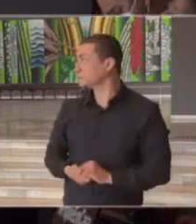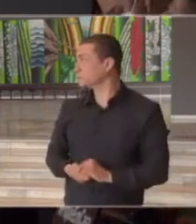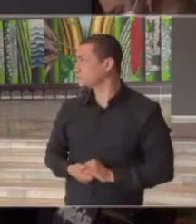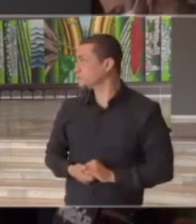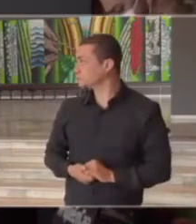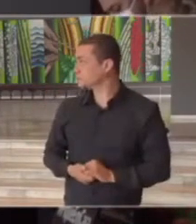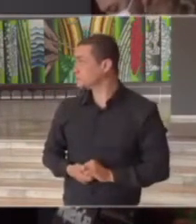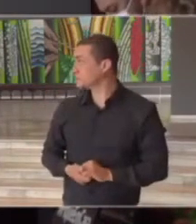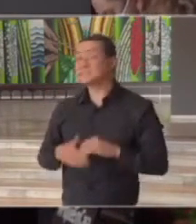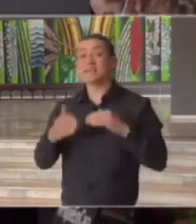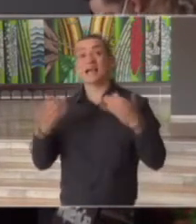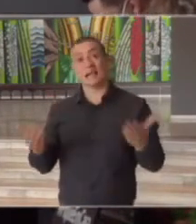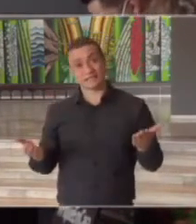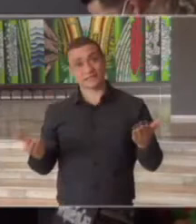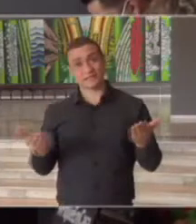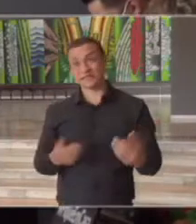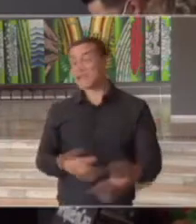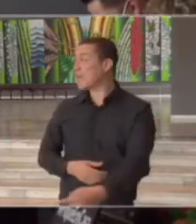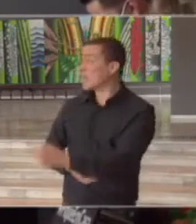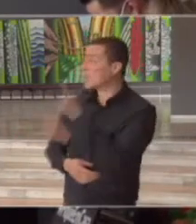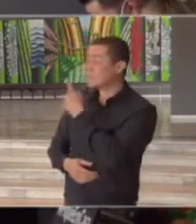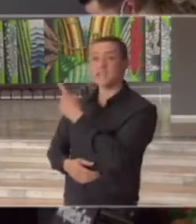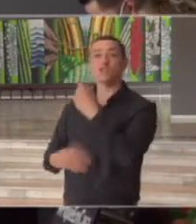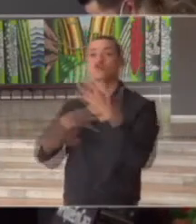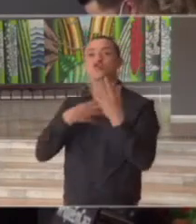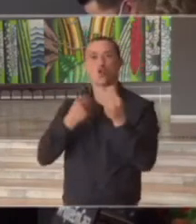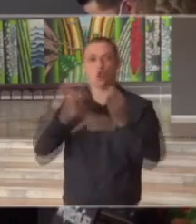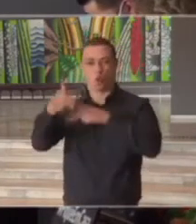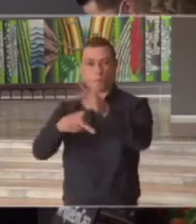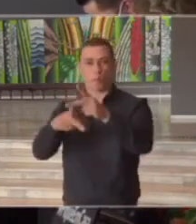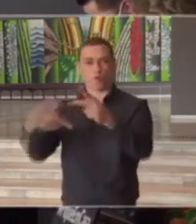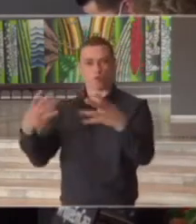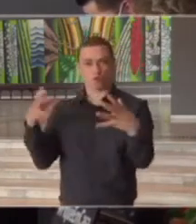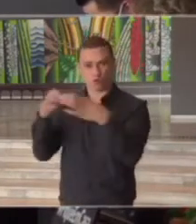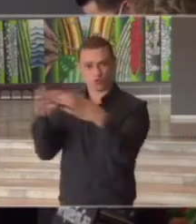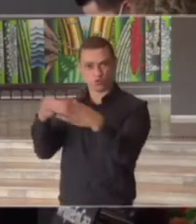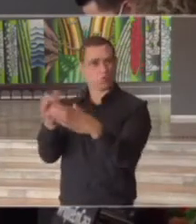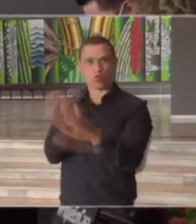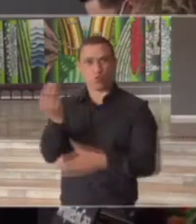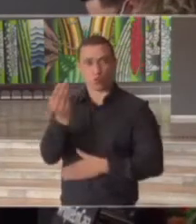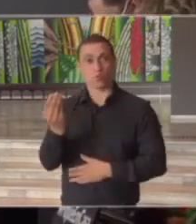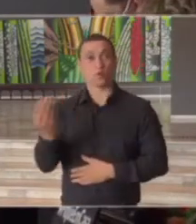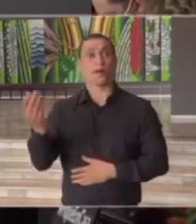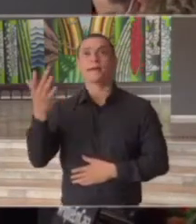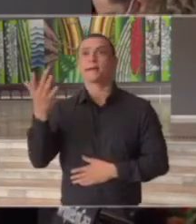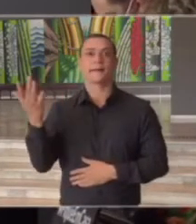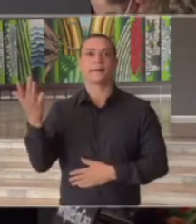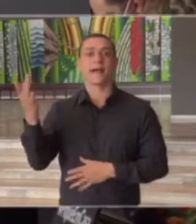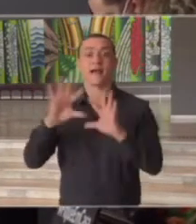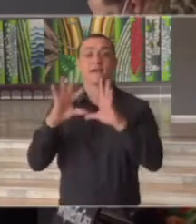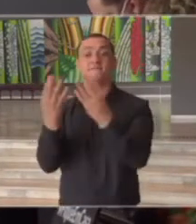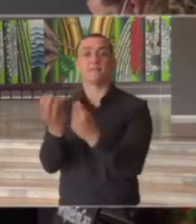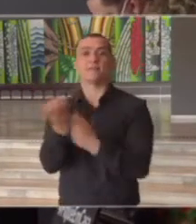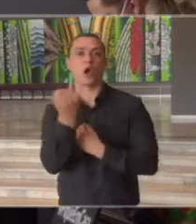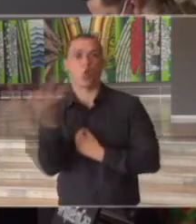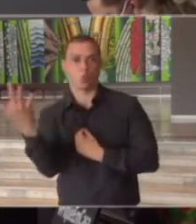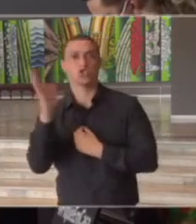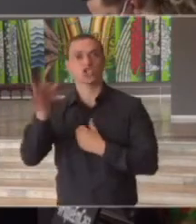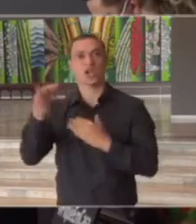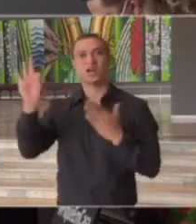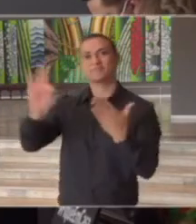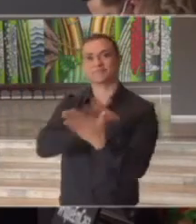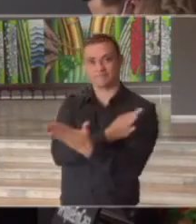e aí temos as caracterizações populacionais número de famílias cadastradas